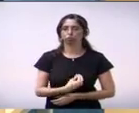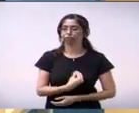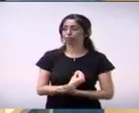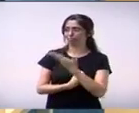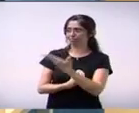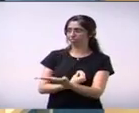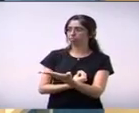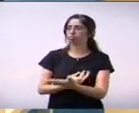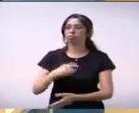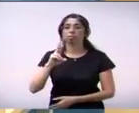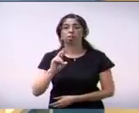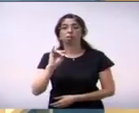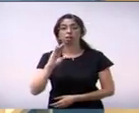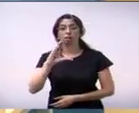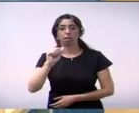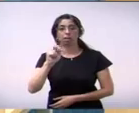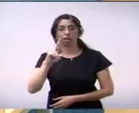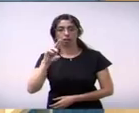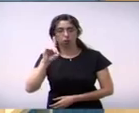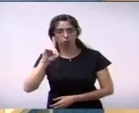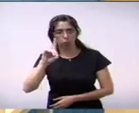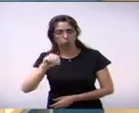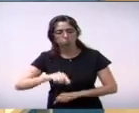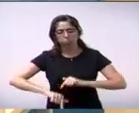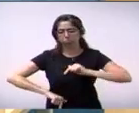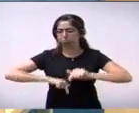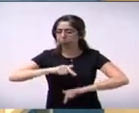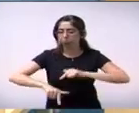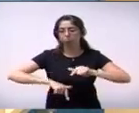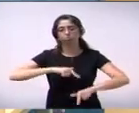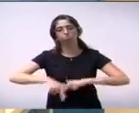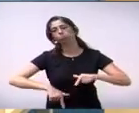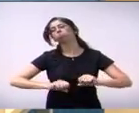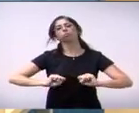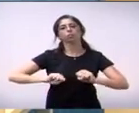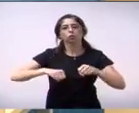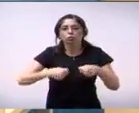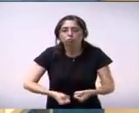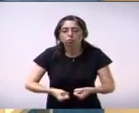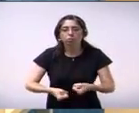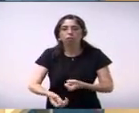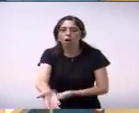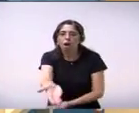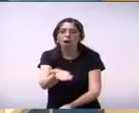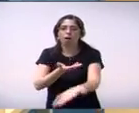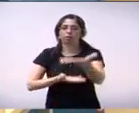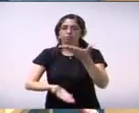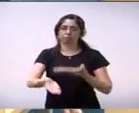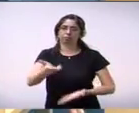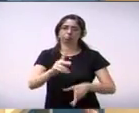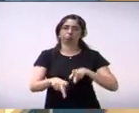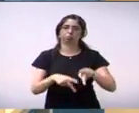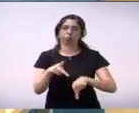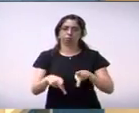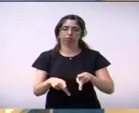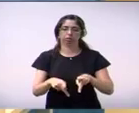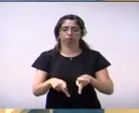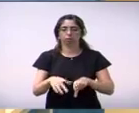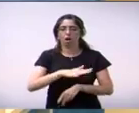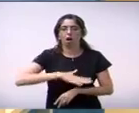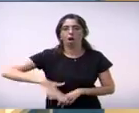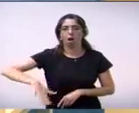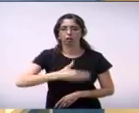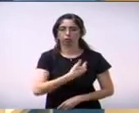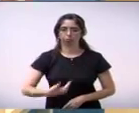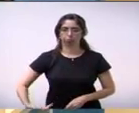doutor Ricardo, tem trabalhado todo o corpo da saúde para atendimento, e que o hospital e toda a rede pública estão